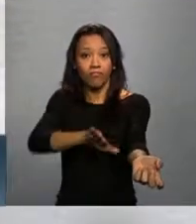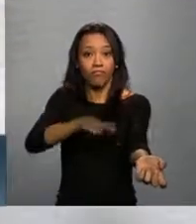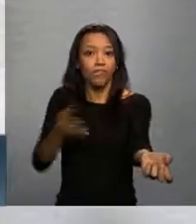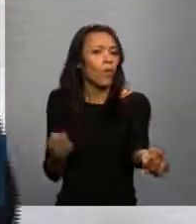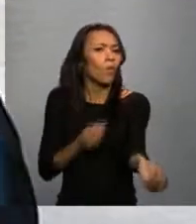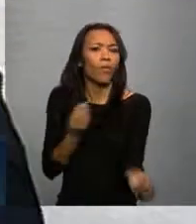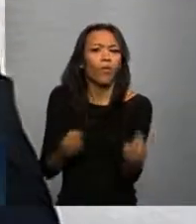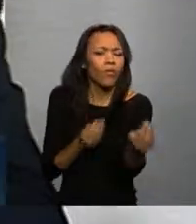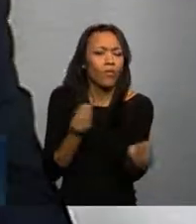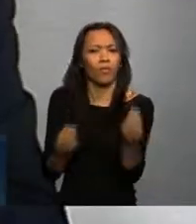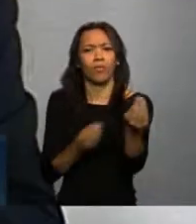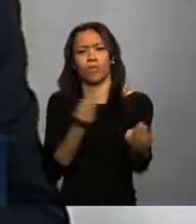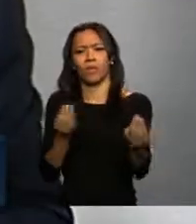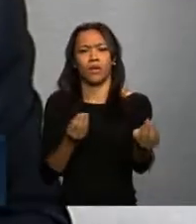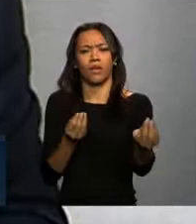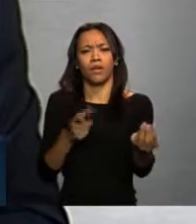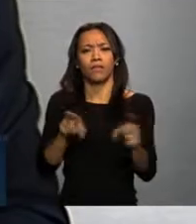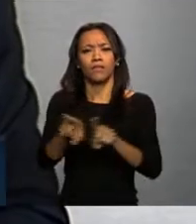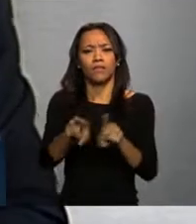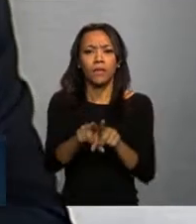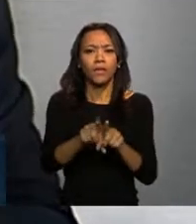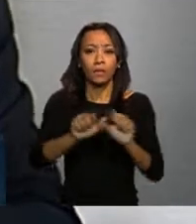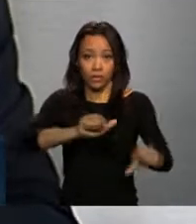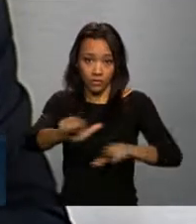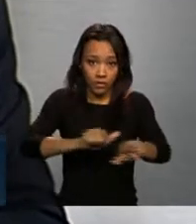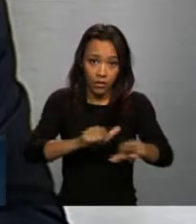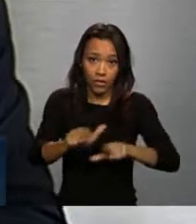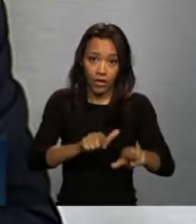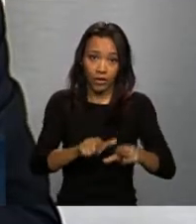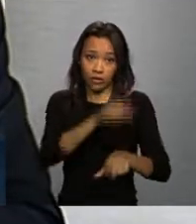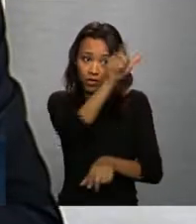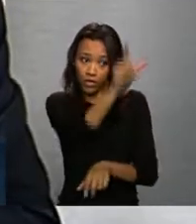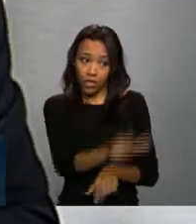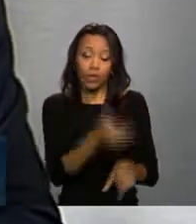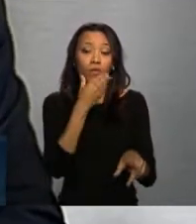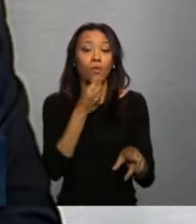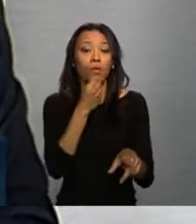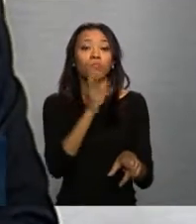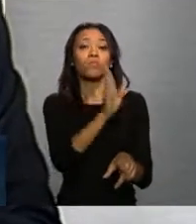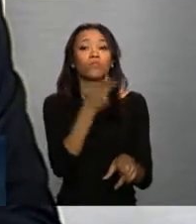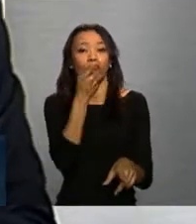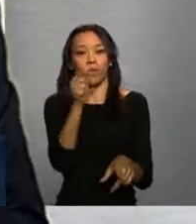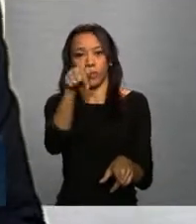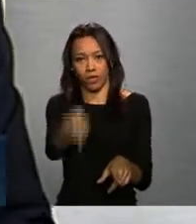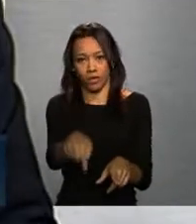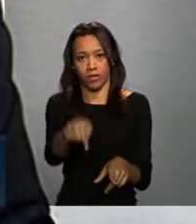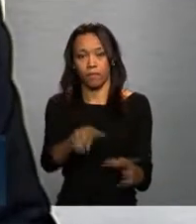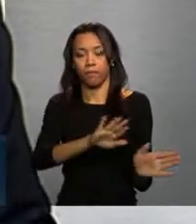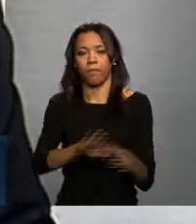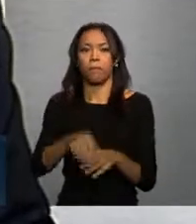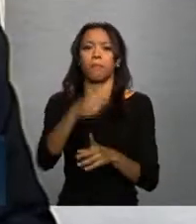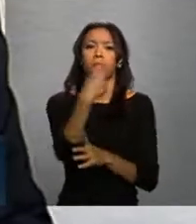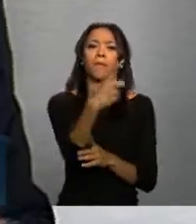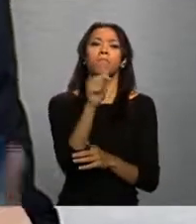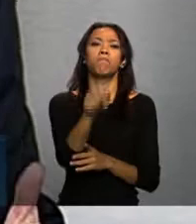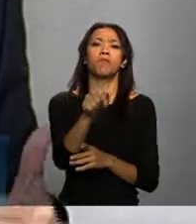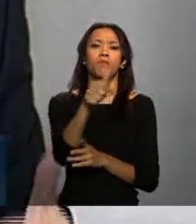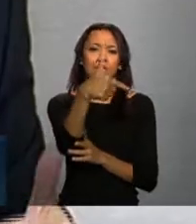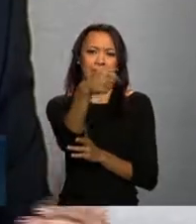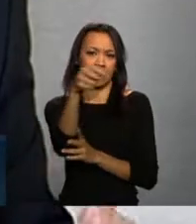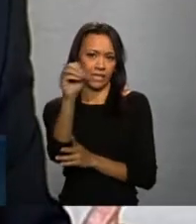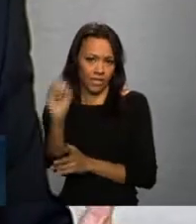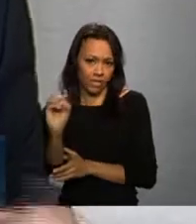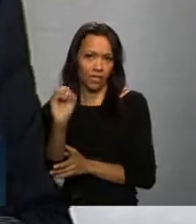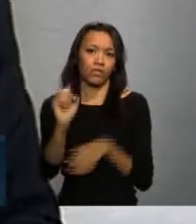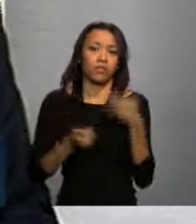serviço com toda a interoperabilidade que o Giliate aqui nos colocou. 1.700 serviços que podem